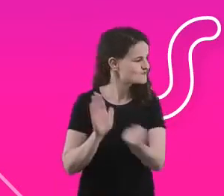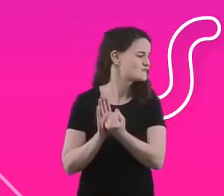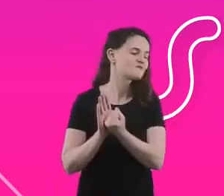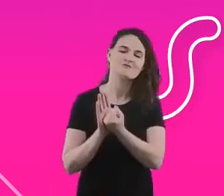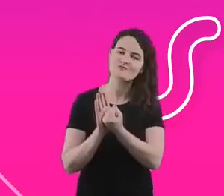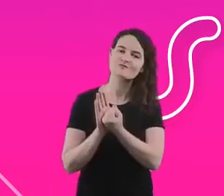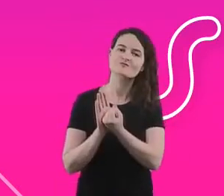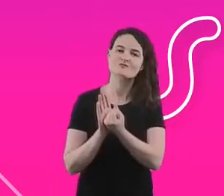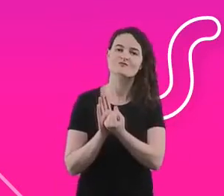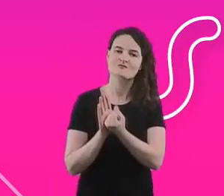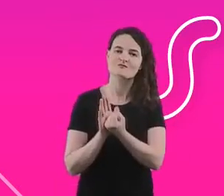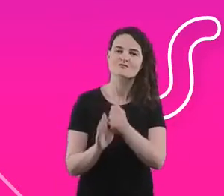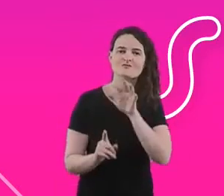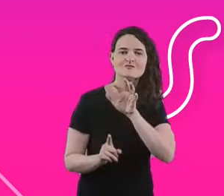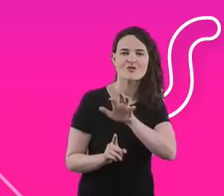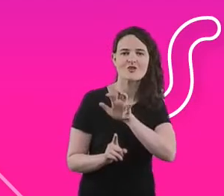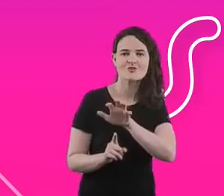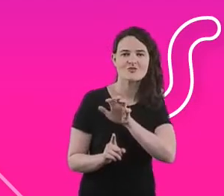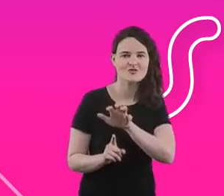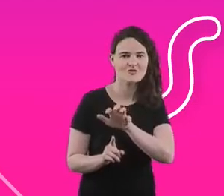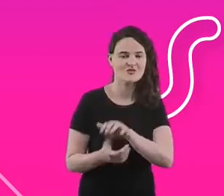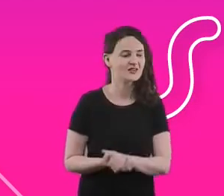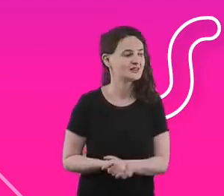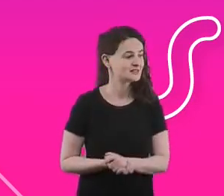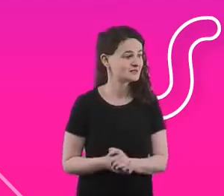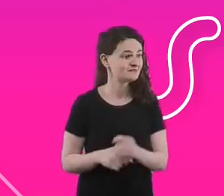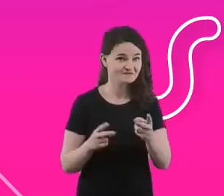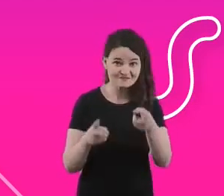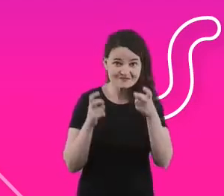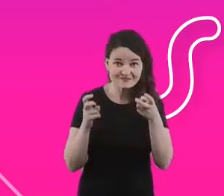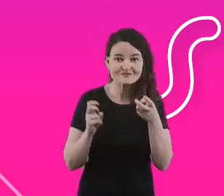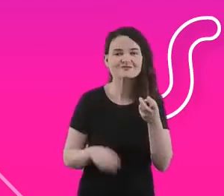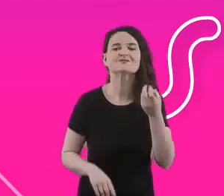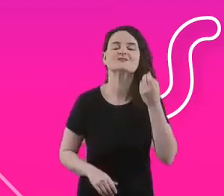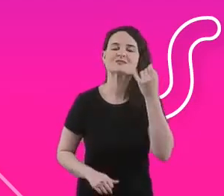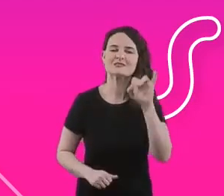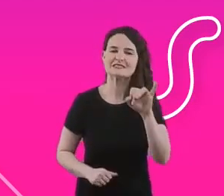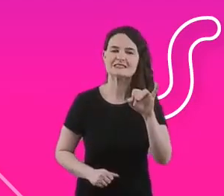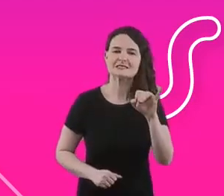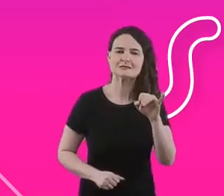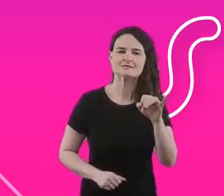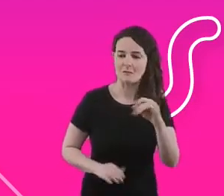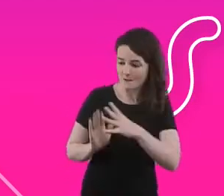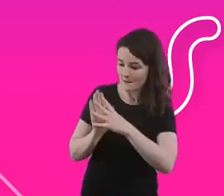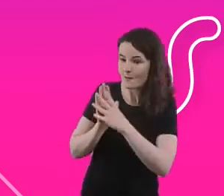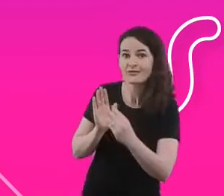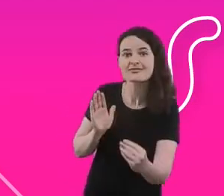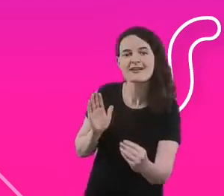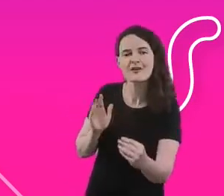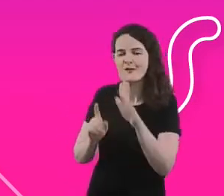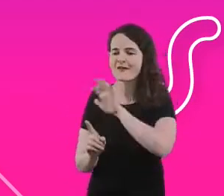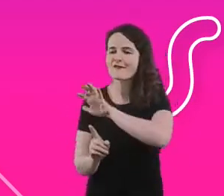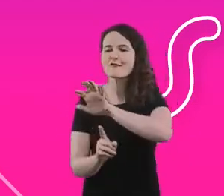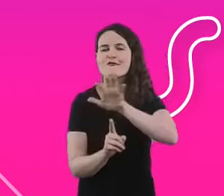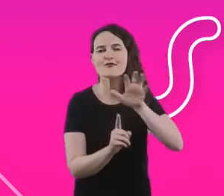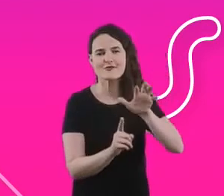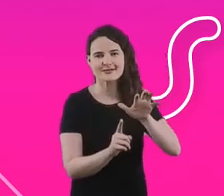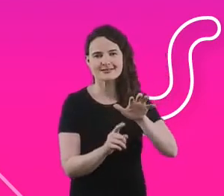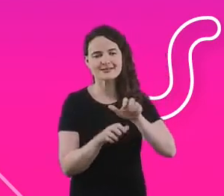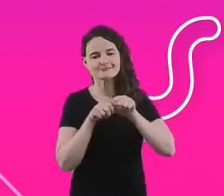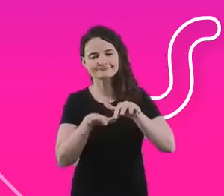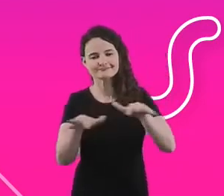percepção de que, quanto maior, mais exemplo a gente pode dar e melhor a gente pode fazer. E esse foi o caso da Água Ama,